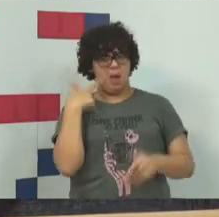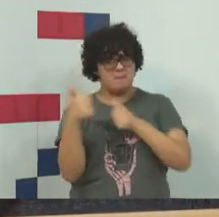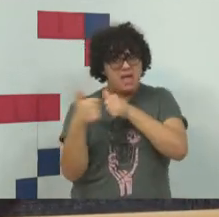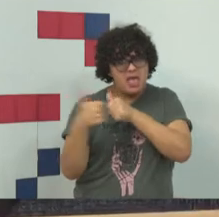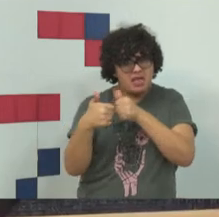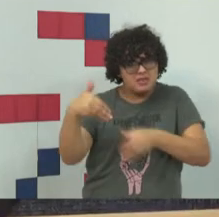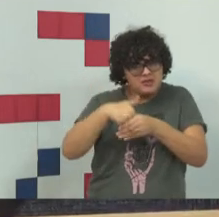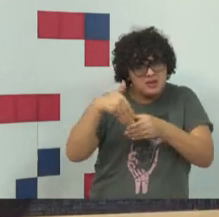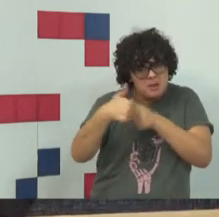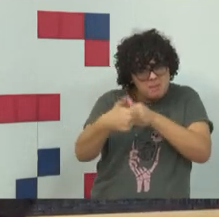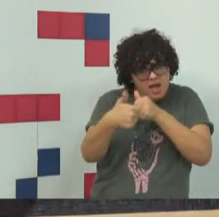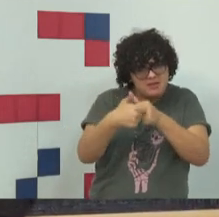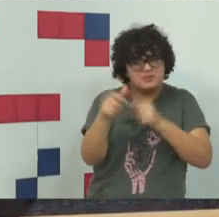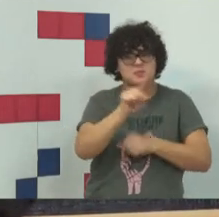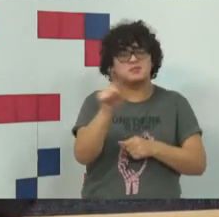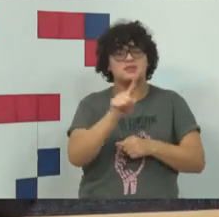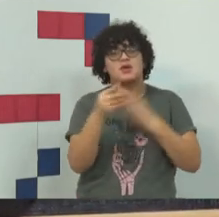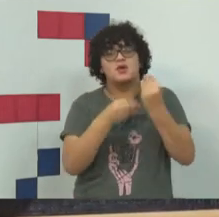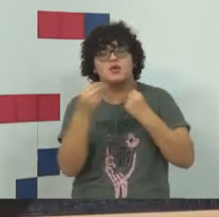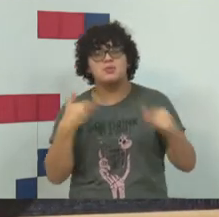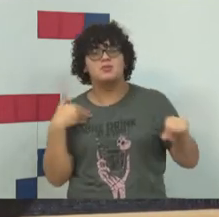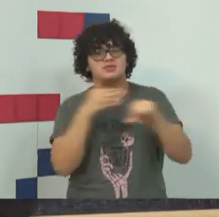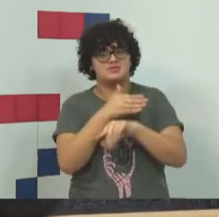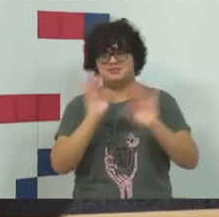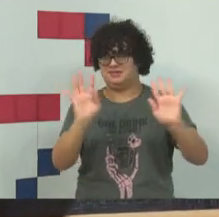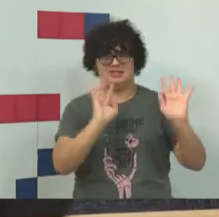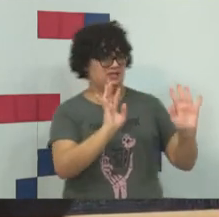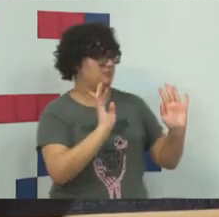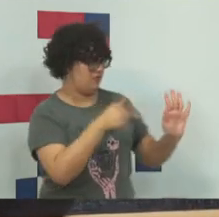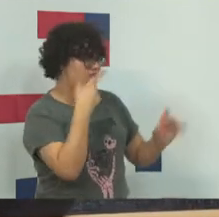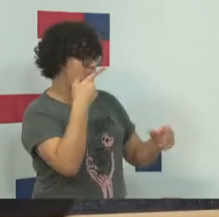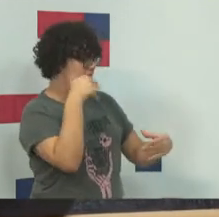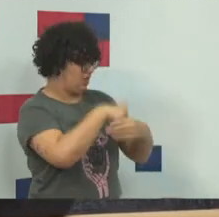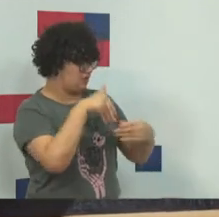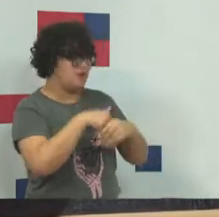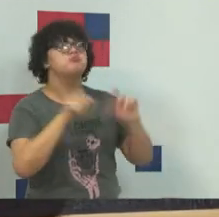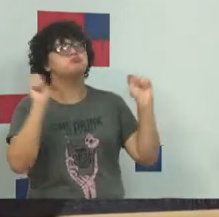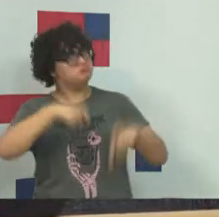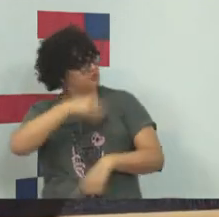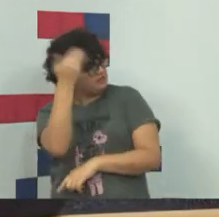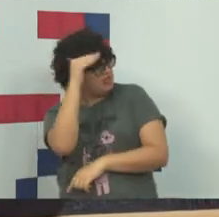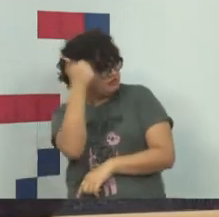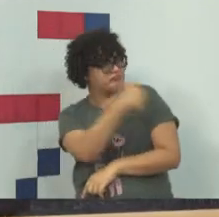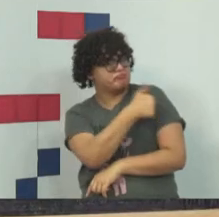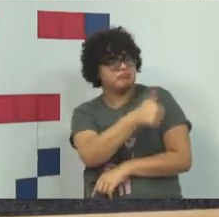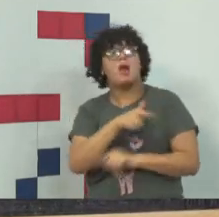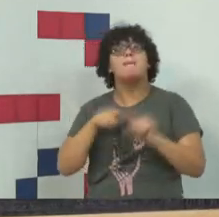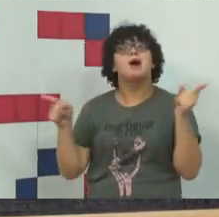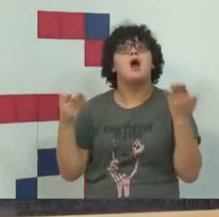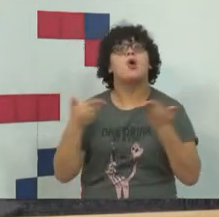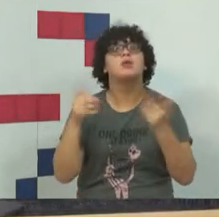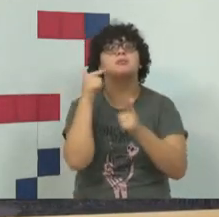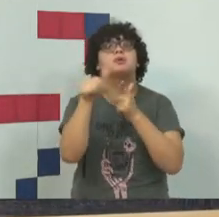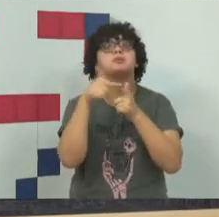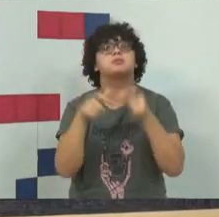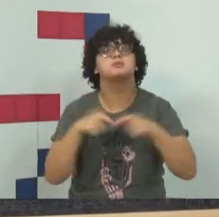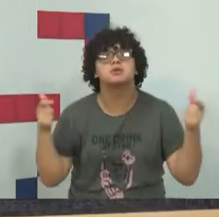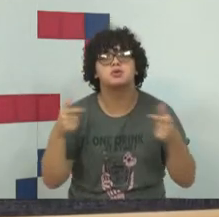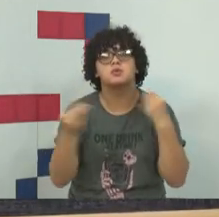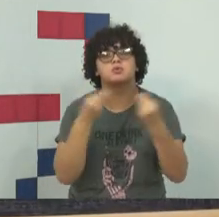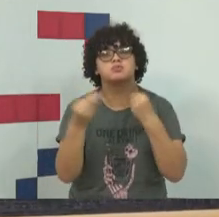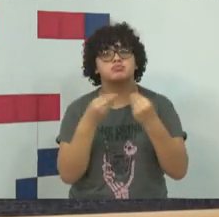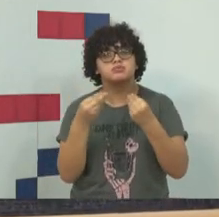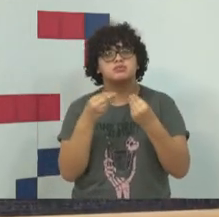eleitoral. Mas é que eu falei da questão... entra como fato. No eleitoral. Entendi, entendi. É, o problema, eu acho que a grande questão